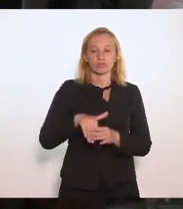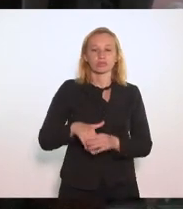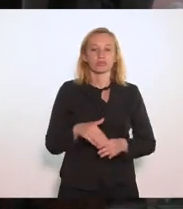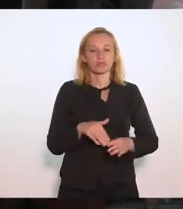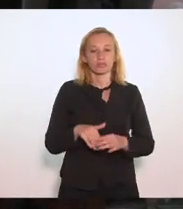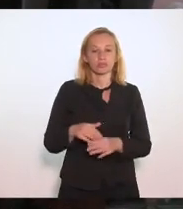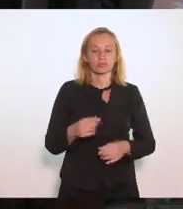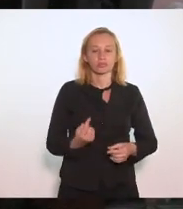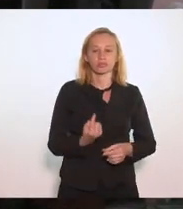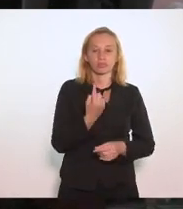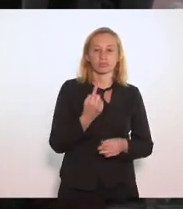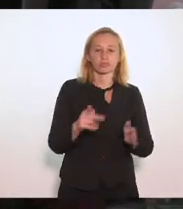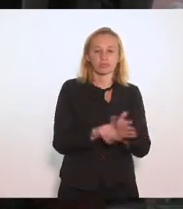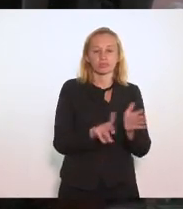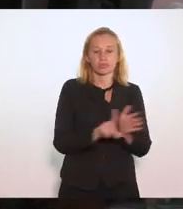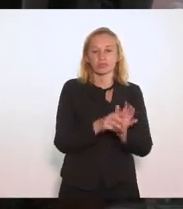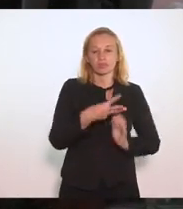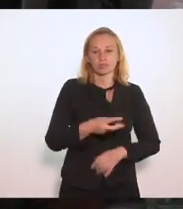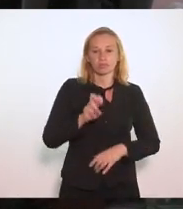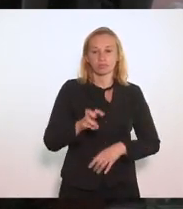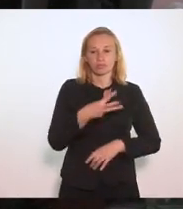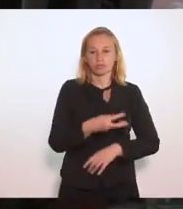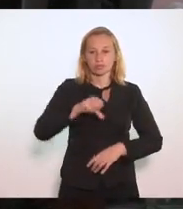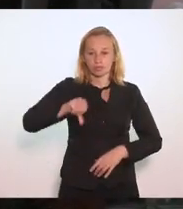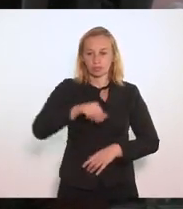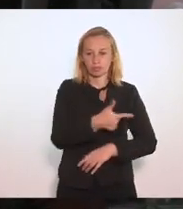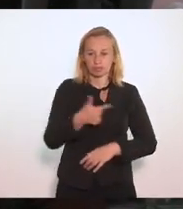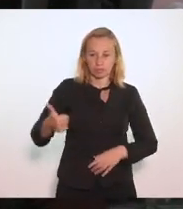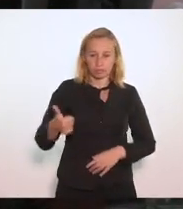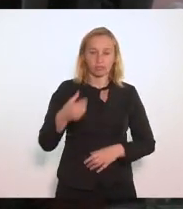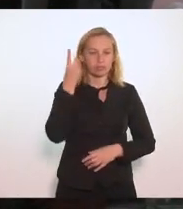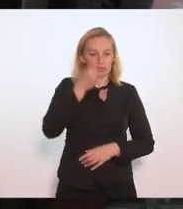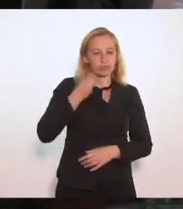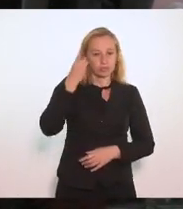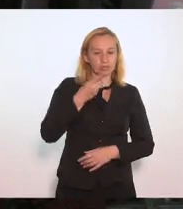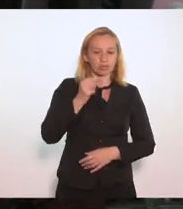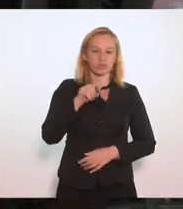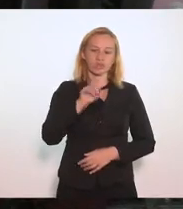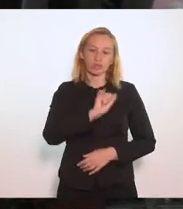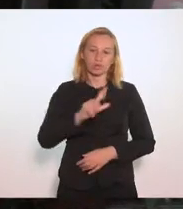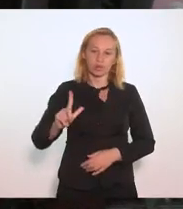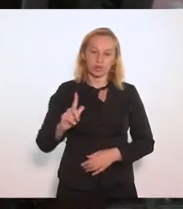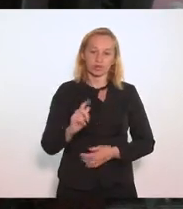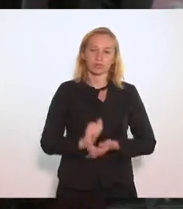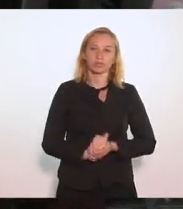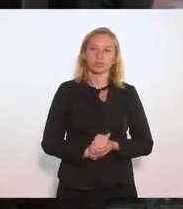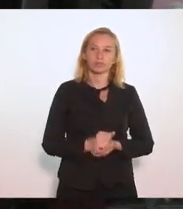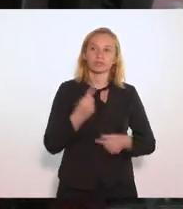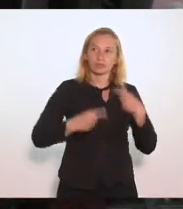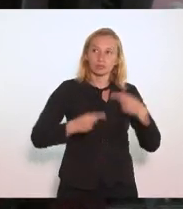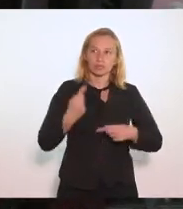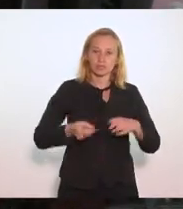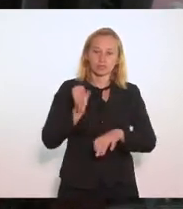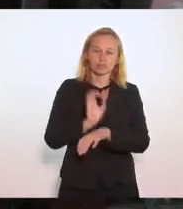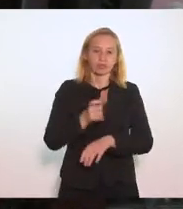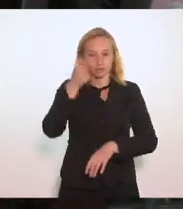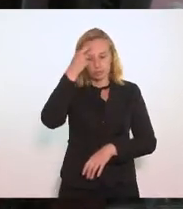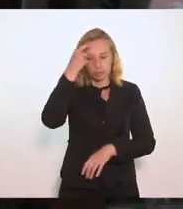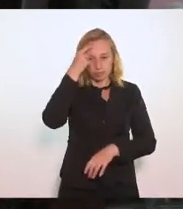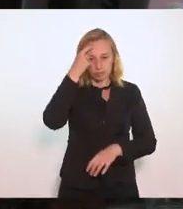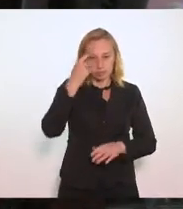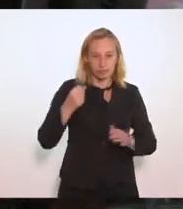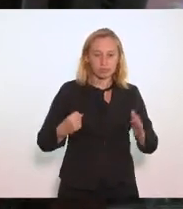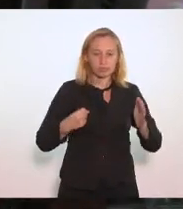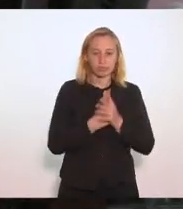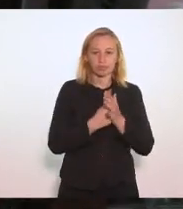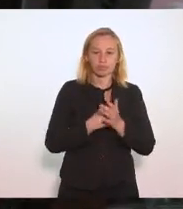discussão única, projeto de lei 3539 de 2021 De autoria do deputado Samuel Malafaia, que institui a política estadual de conscientização dos impactos